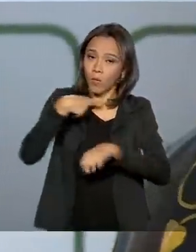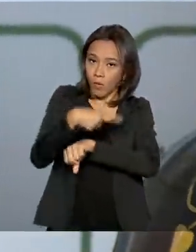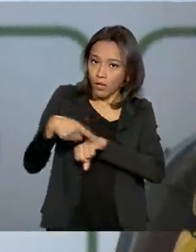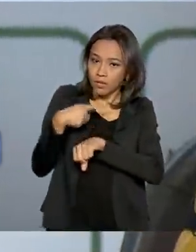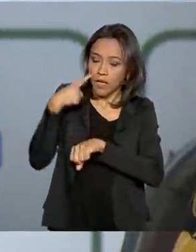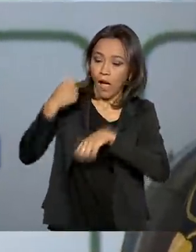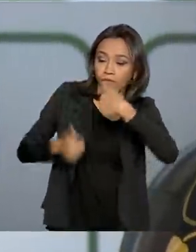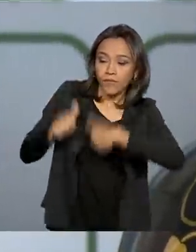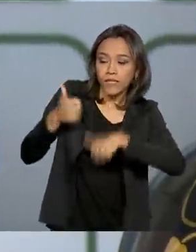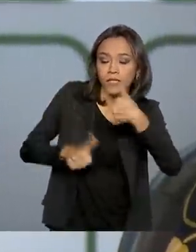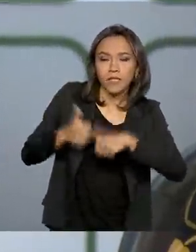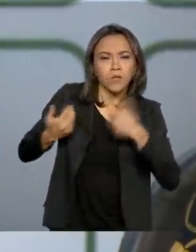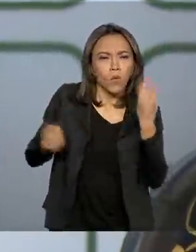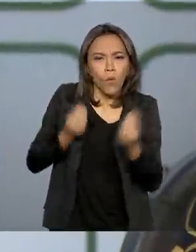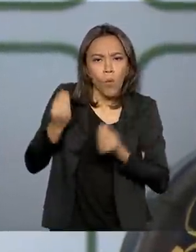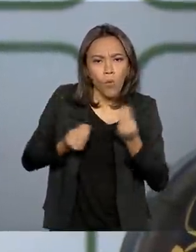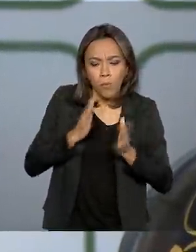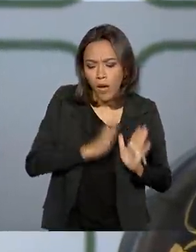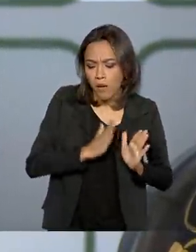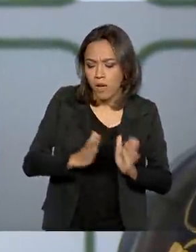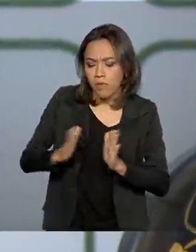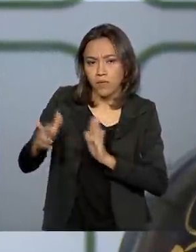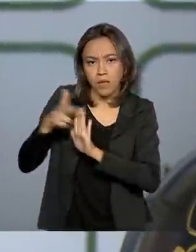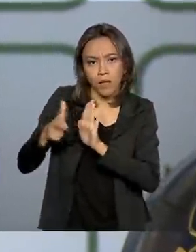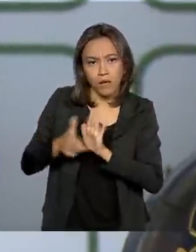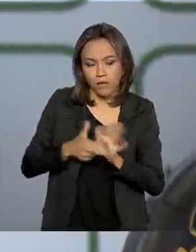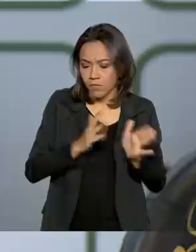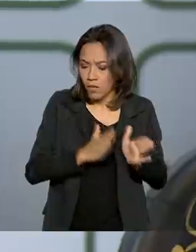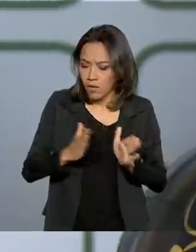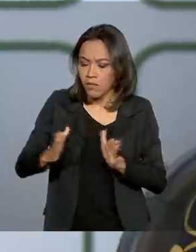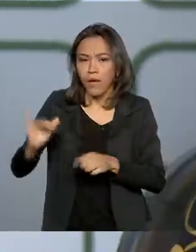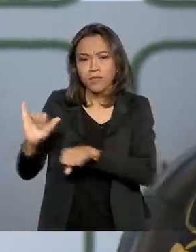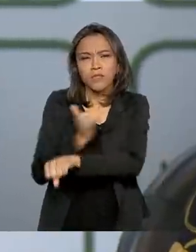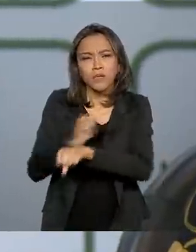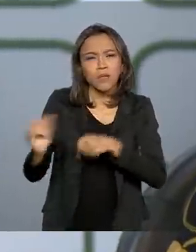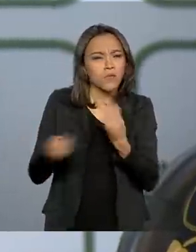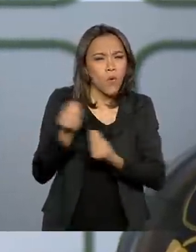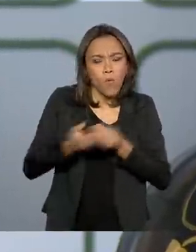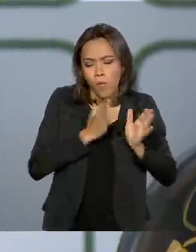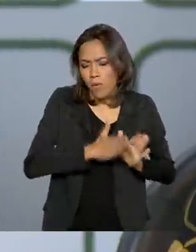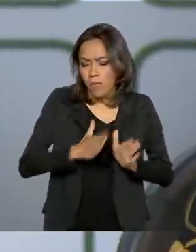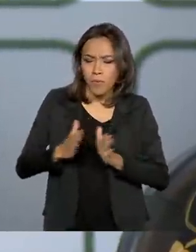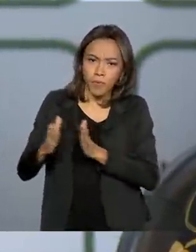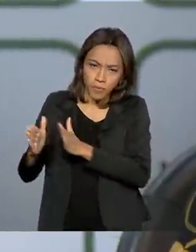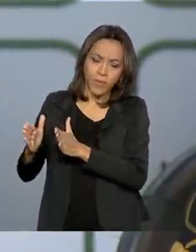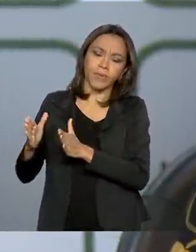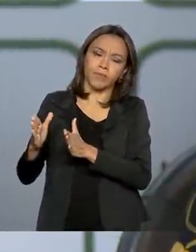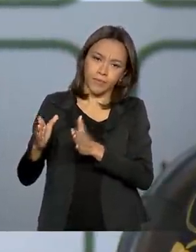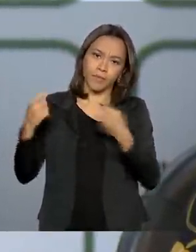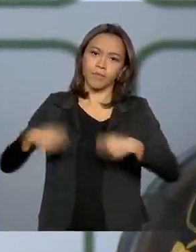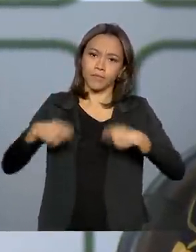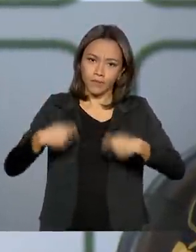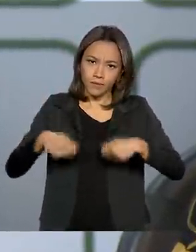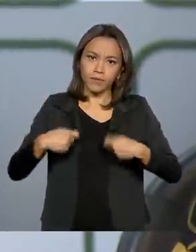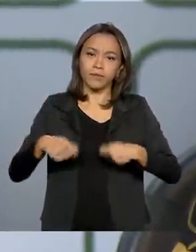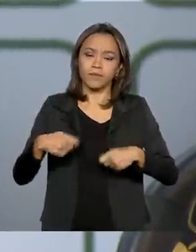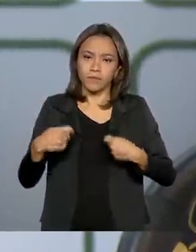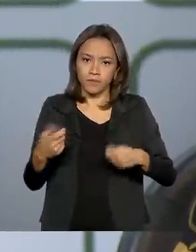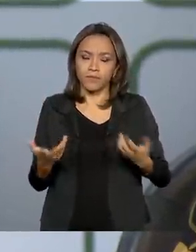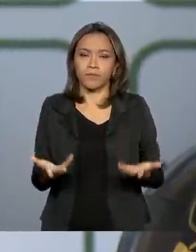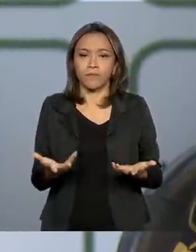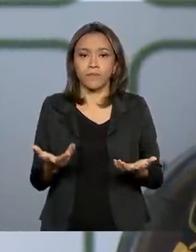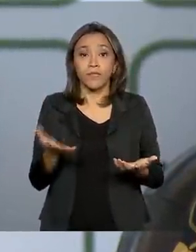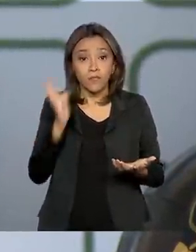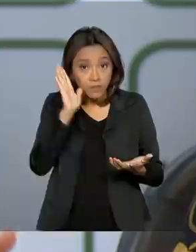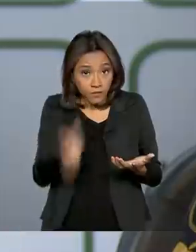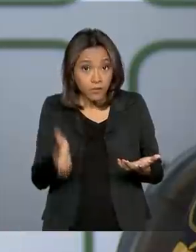adicionais que deverão ser adotadas, as estratégias que deverão ser colocadas em prática, e